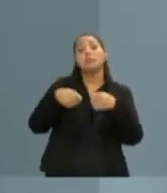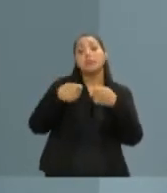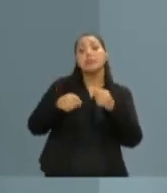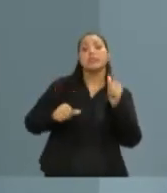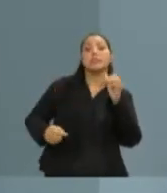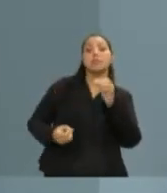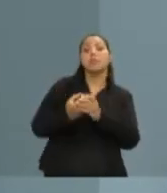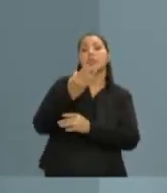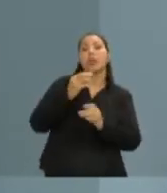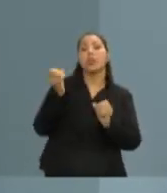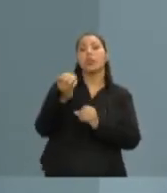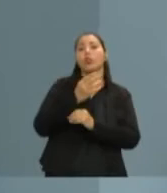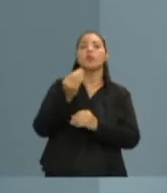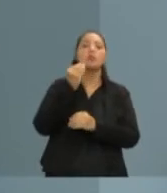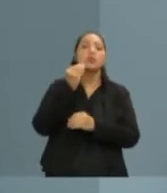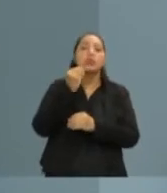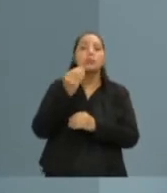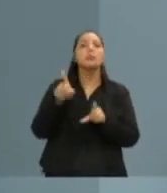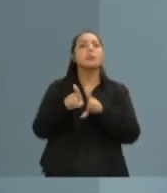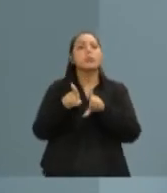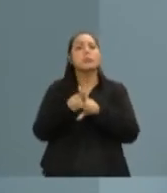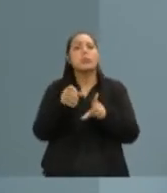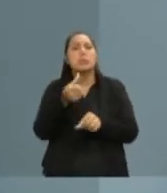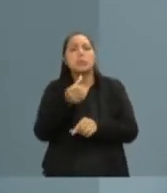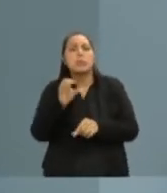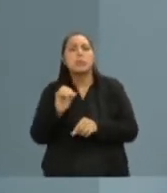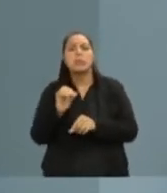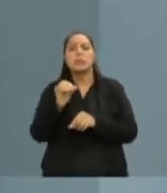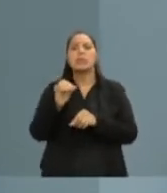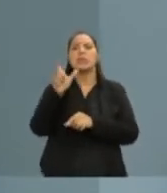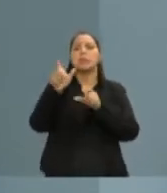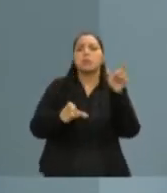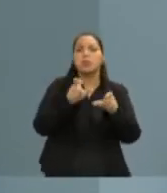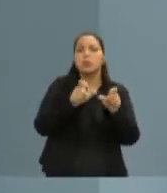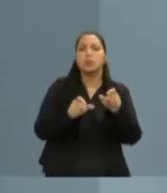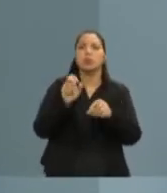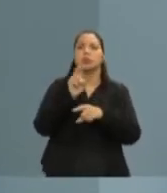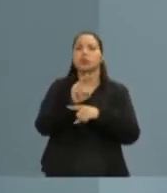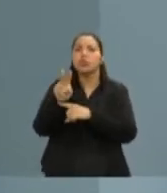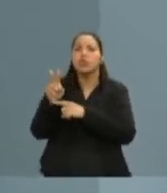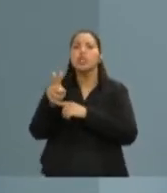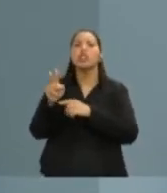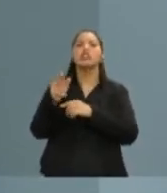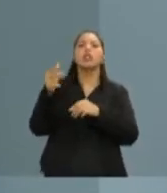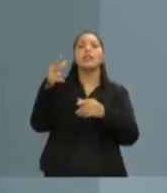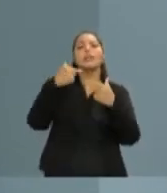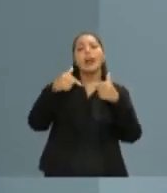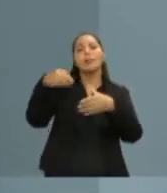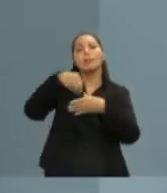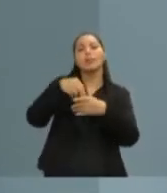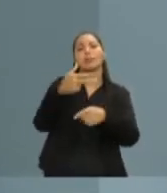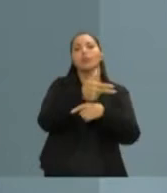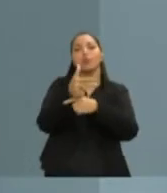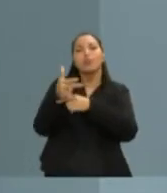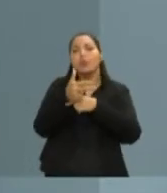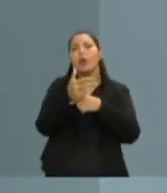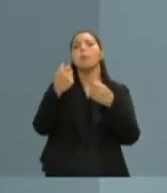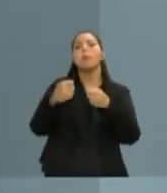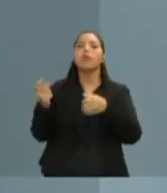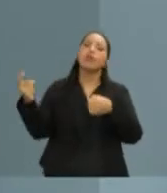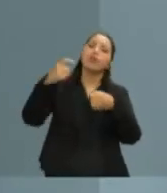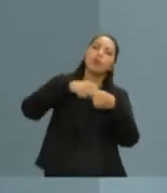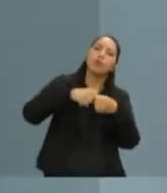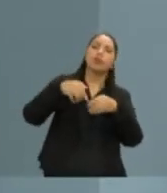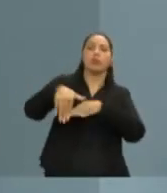diálogo para que os 60 agentes, aproximadamente 60, que estão no vídeo de monitoramento, possam retornar à rua. Iremos, então, efetivar o combate às drogas